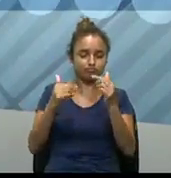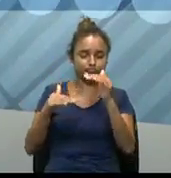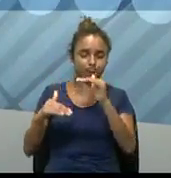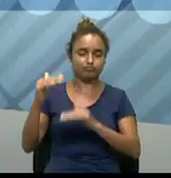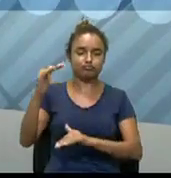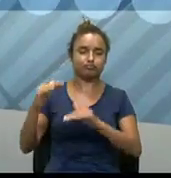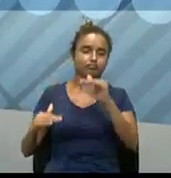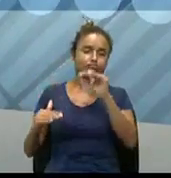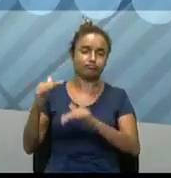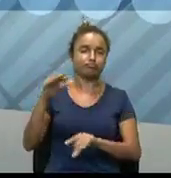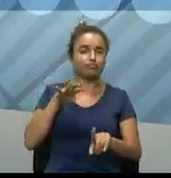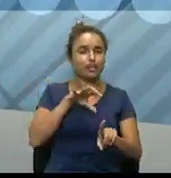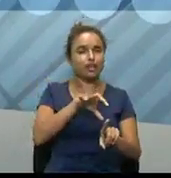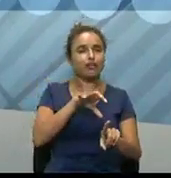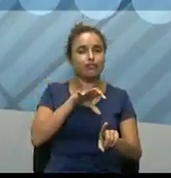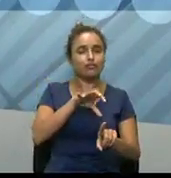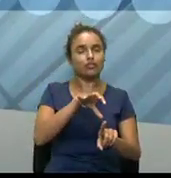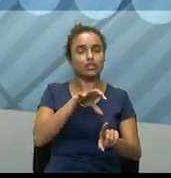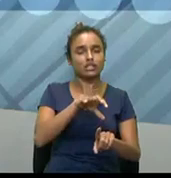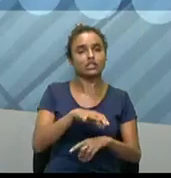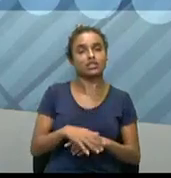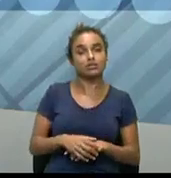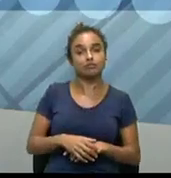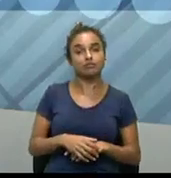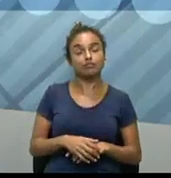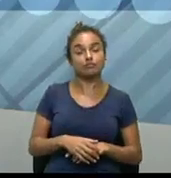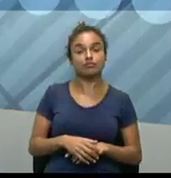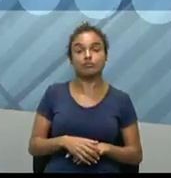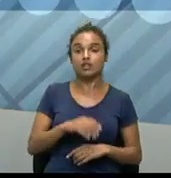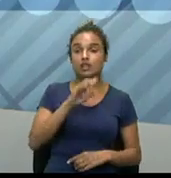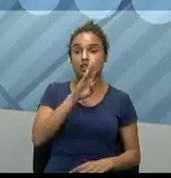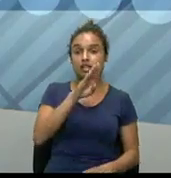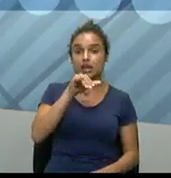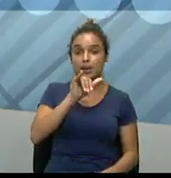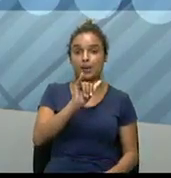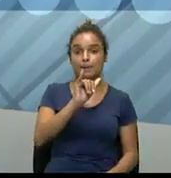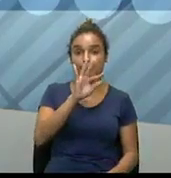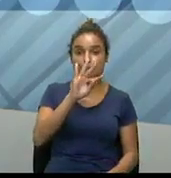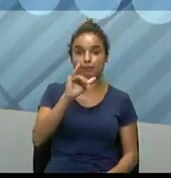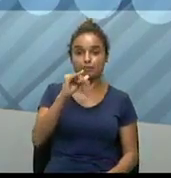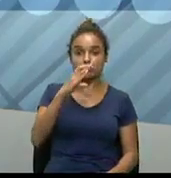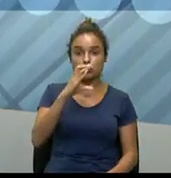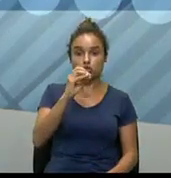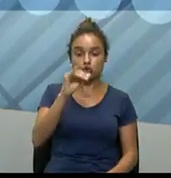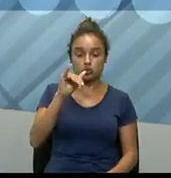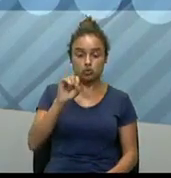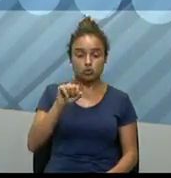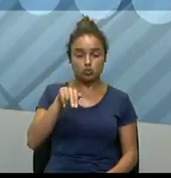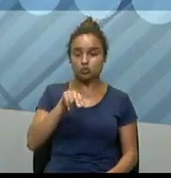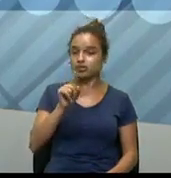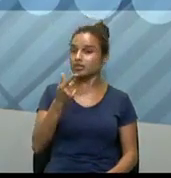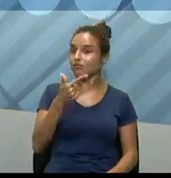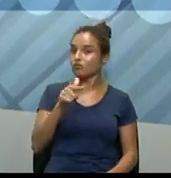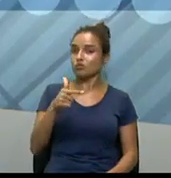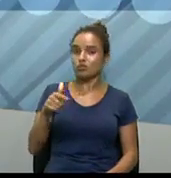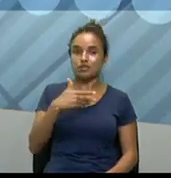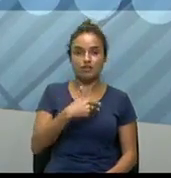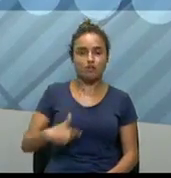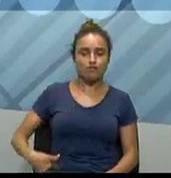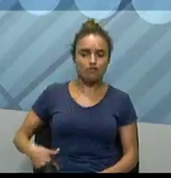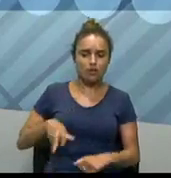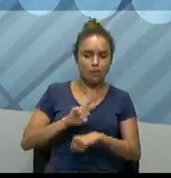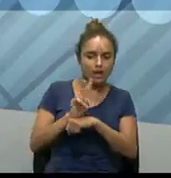moeda, enfim, né? Em função das questões econômicas, o governo, ele faz ali